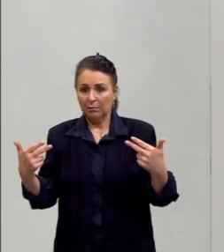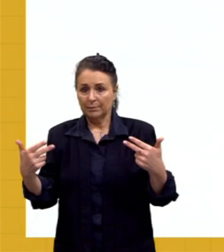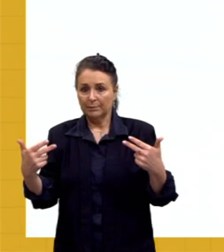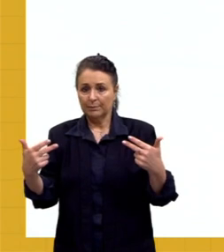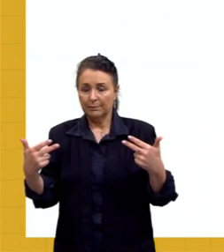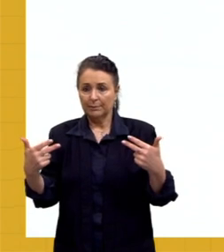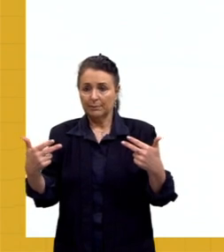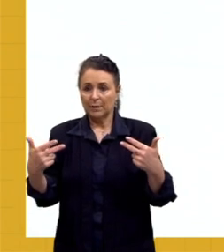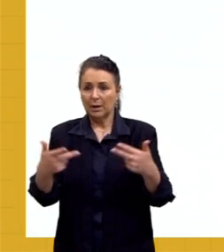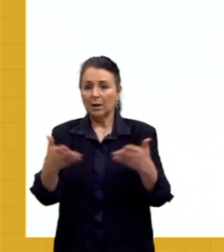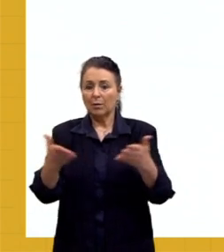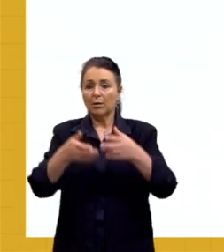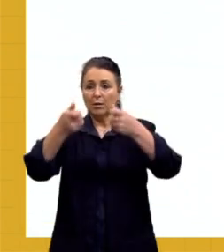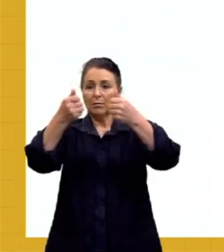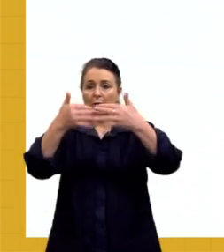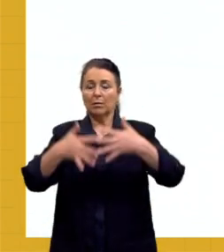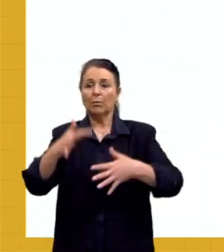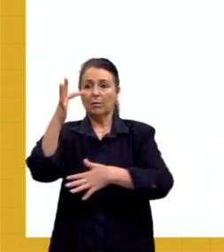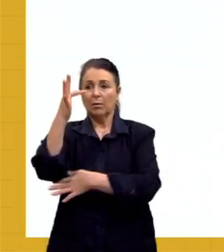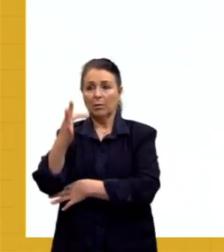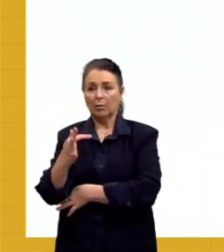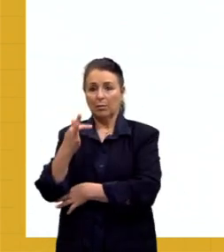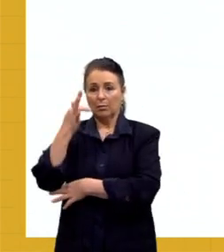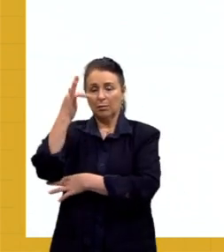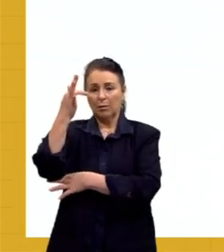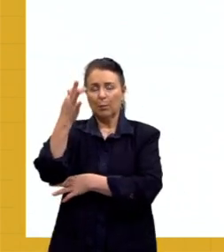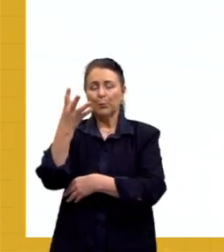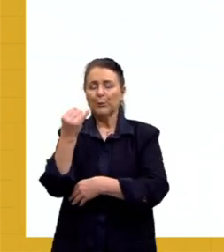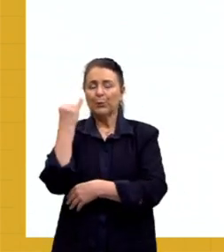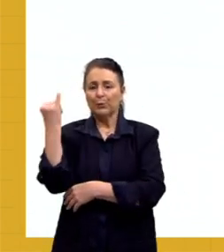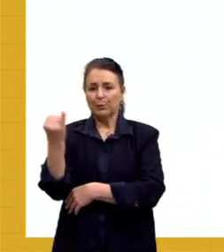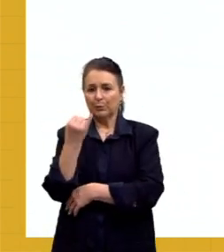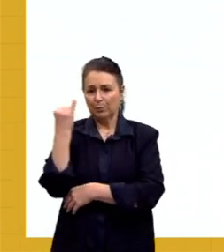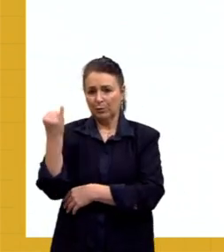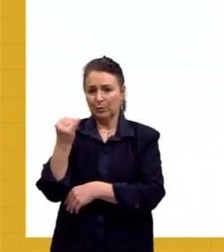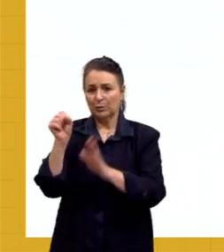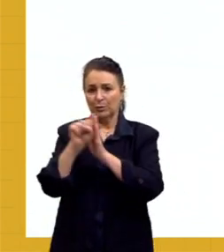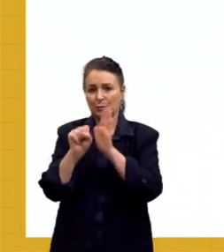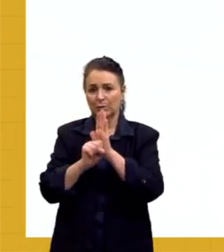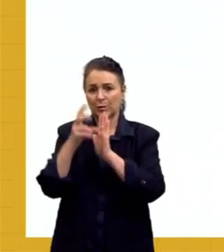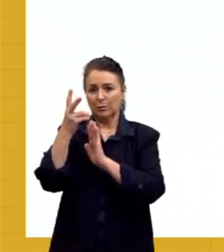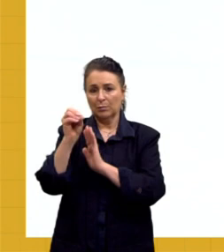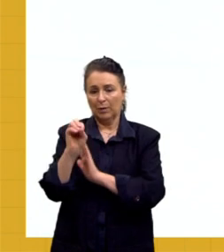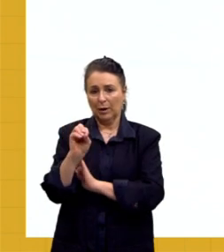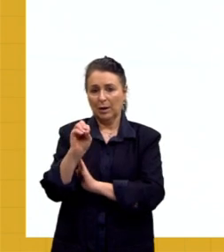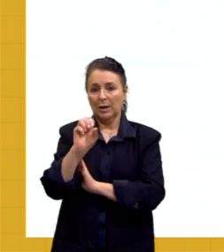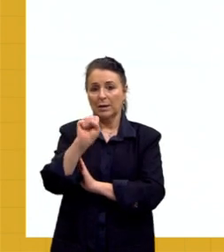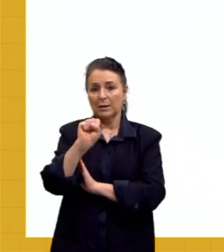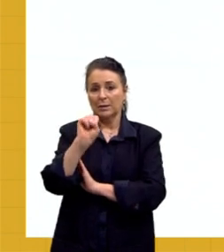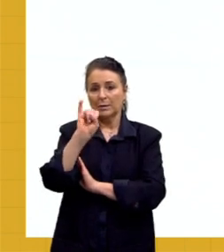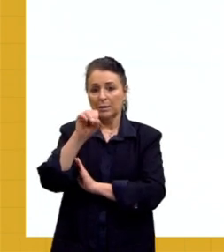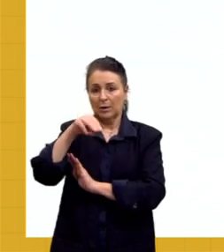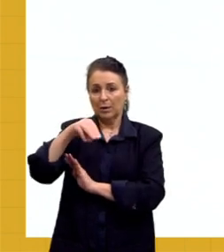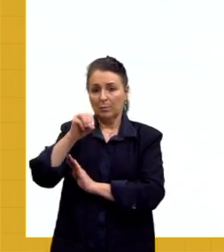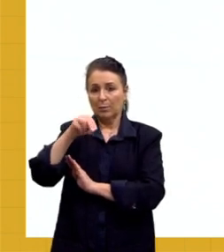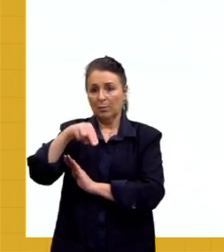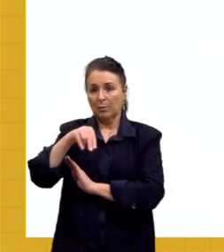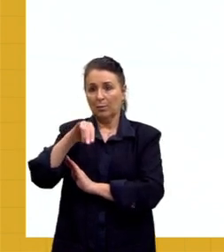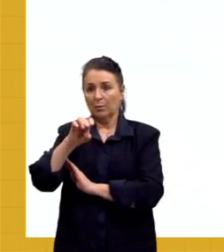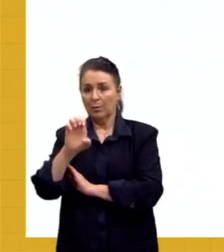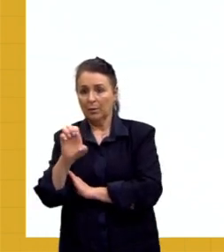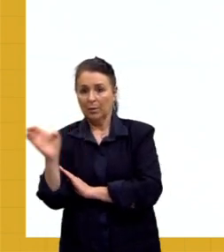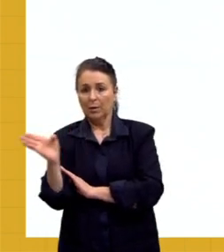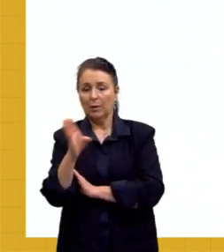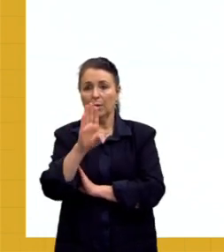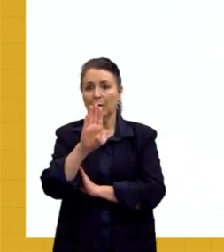E aqui falar de uma filósofa e pensadora muito importante do século XX, que foi a Simone de Beauvoir. Ela tem um livro